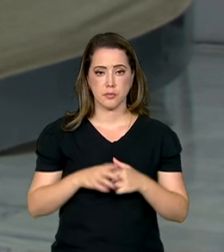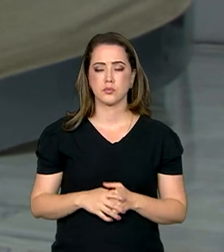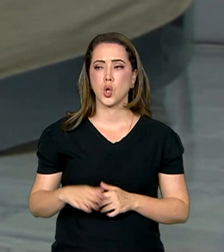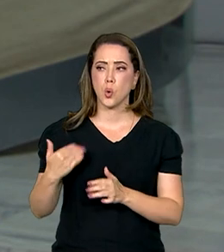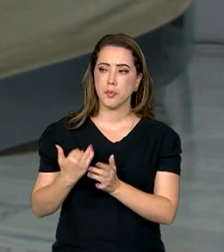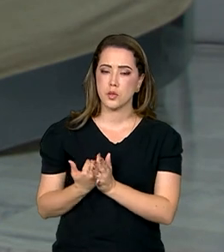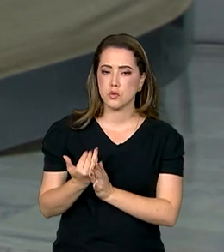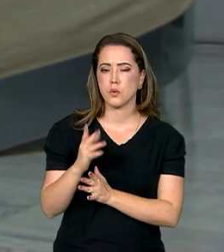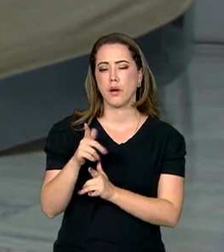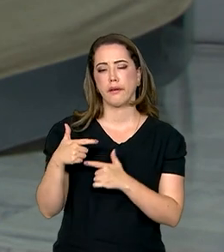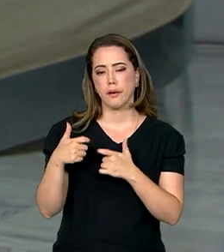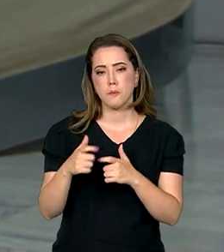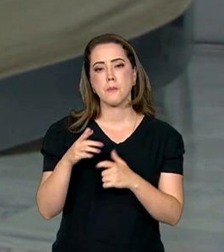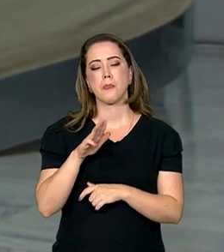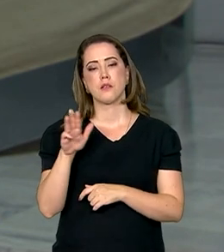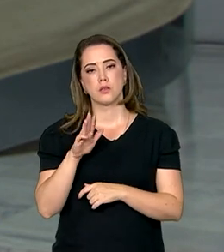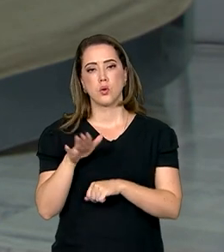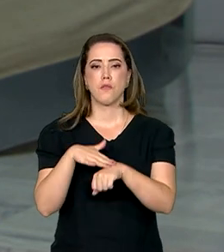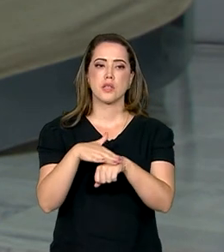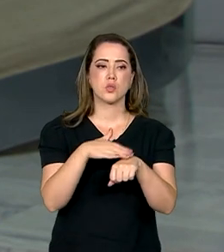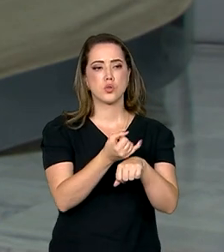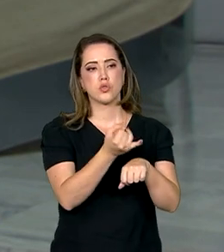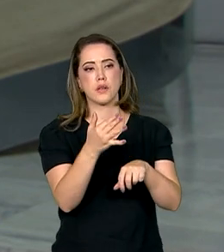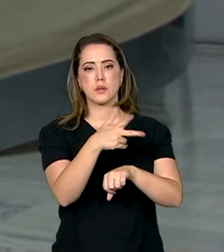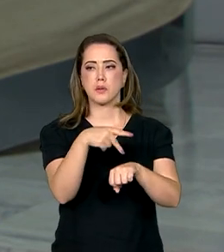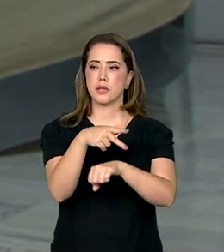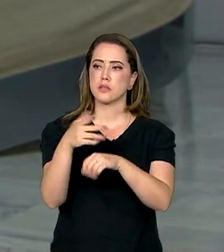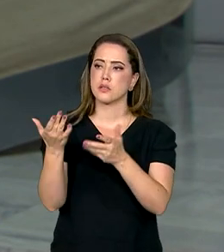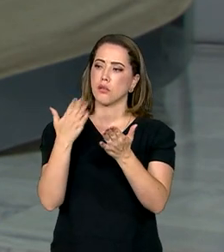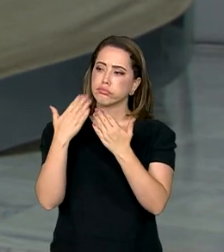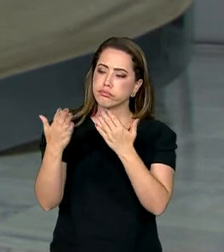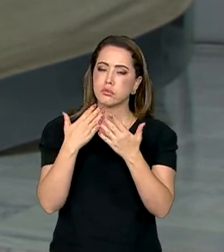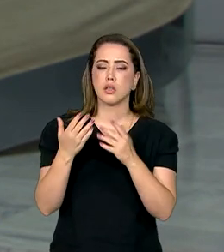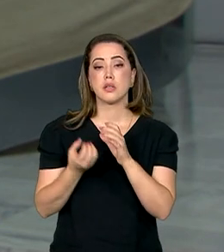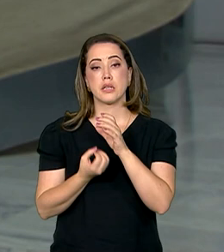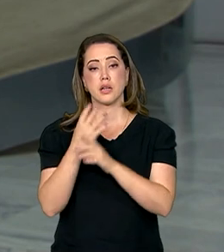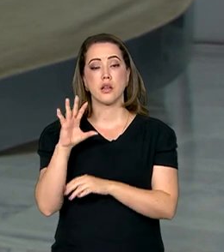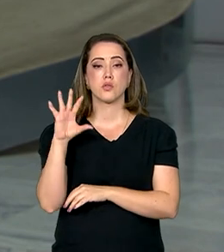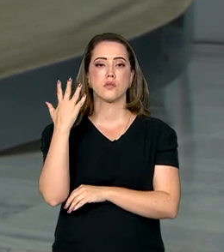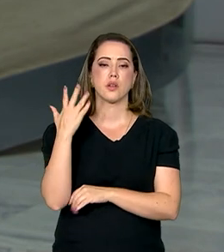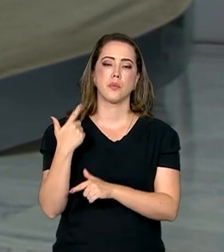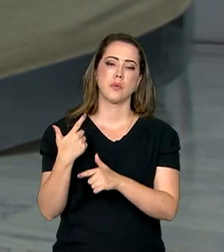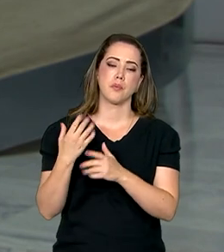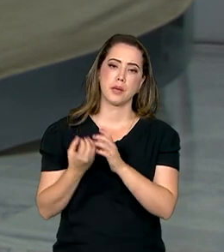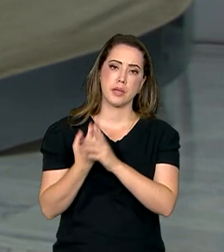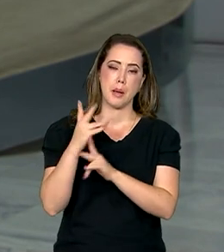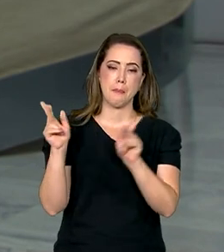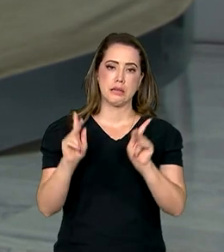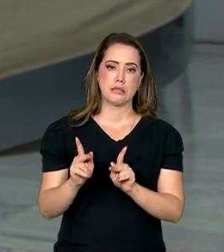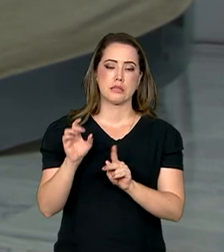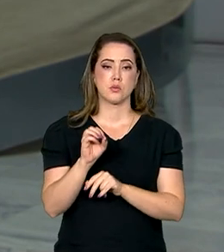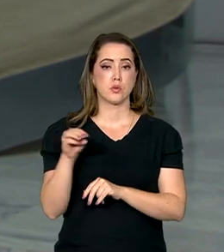dialogado com os chefes de Estado e governo de diversos países na tratativa de construir soluções para a paz no